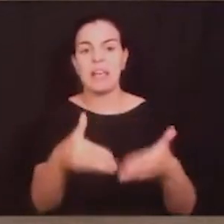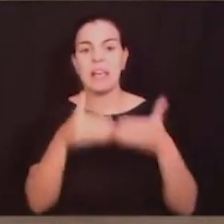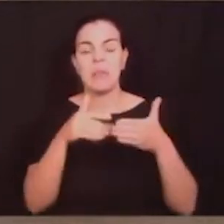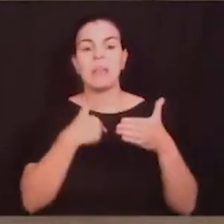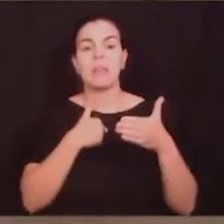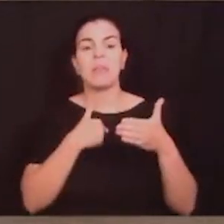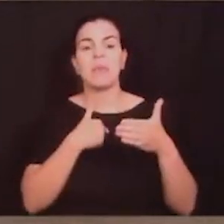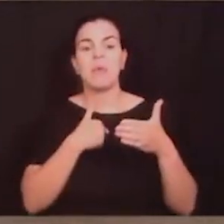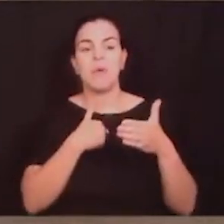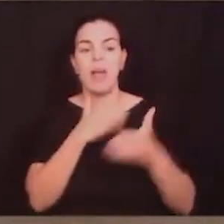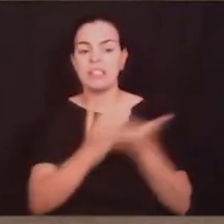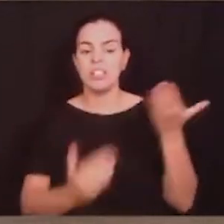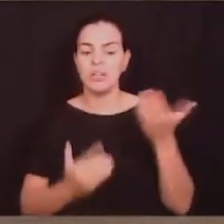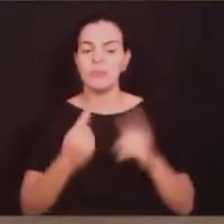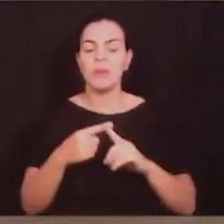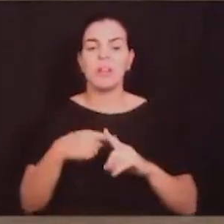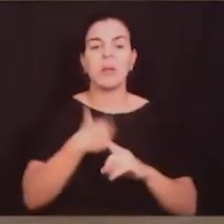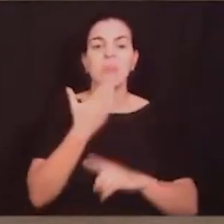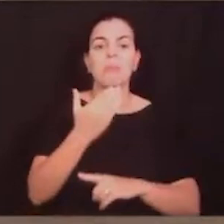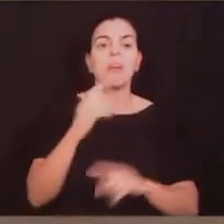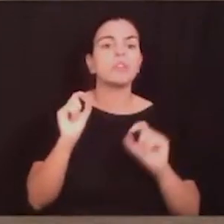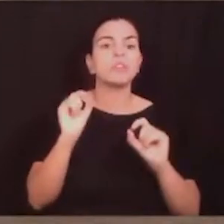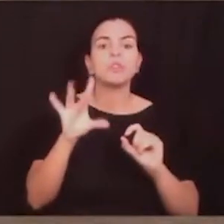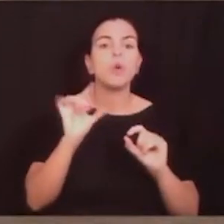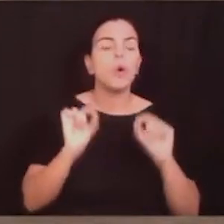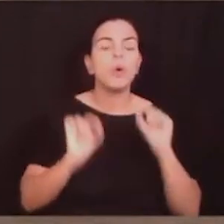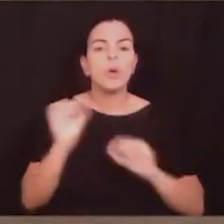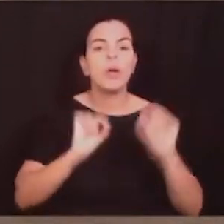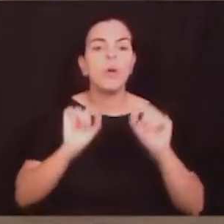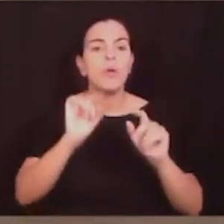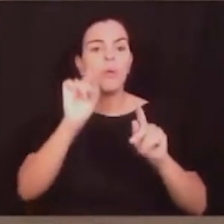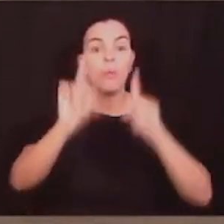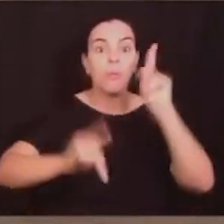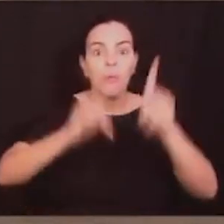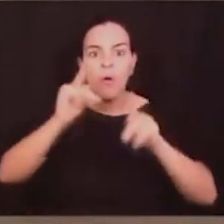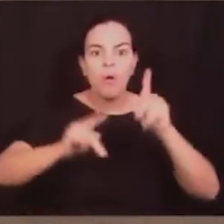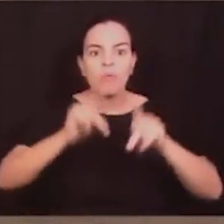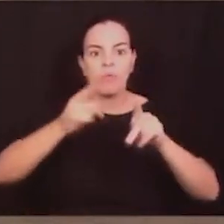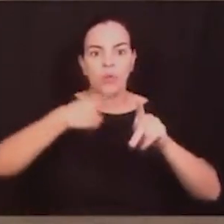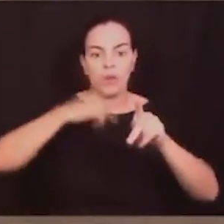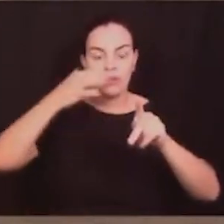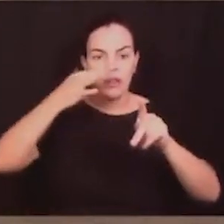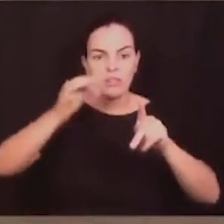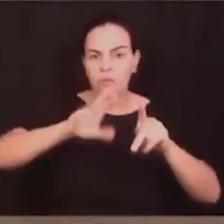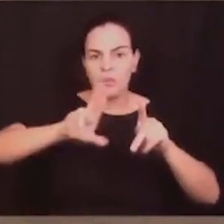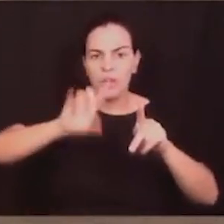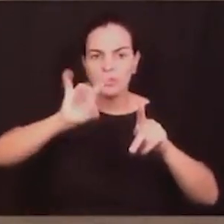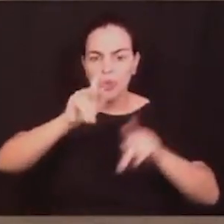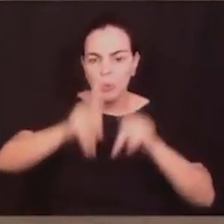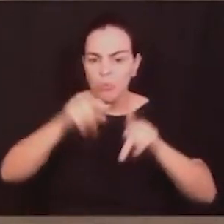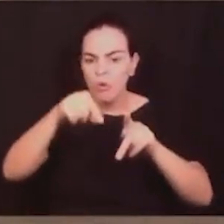que a população seja ouvida. E não é a população apenas de usuários do transporte, mas é a